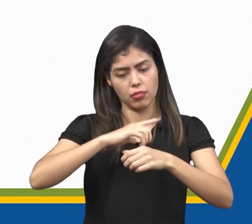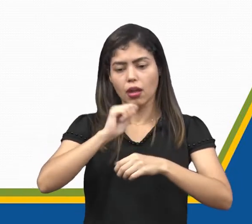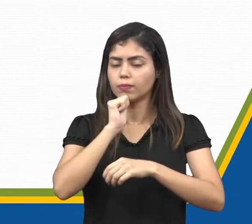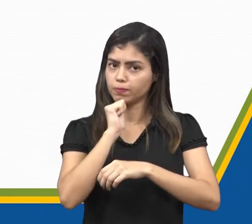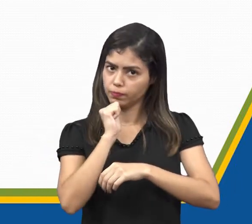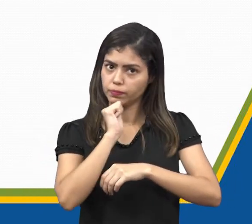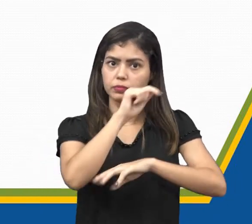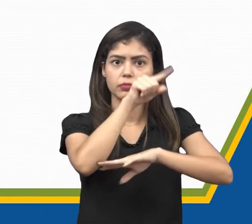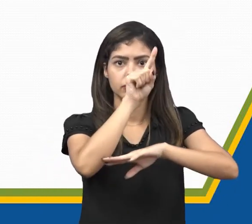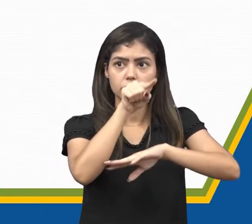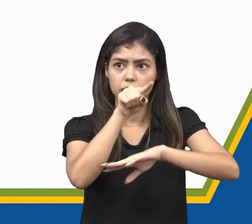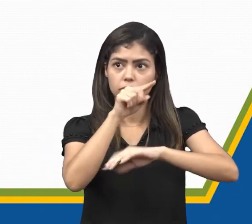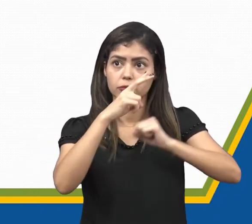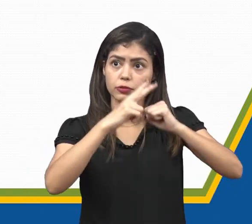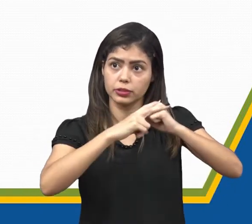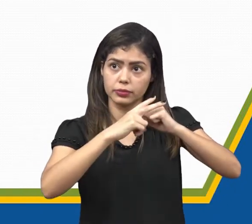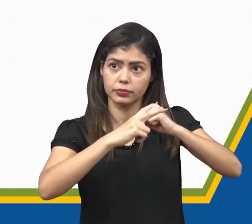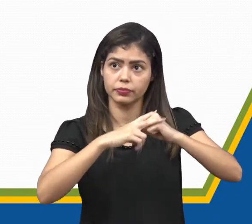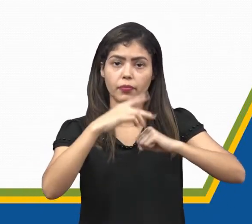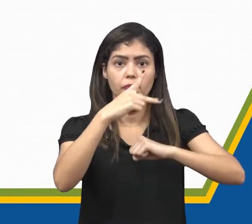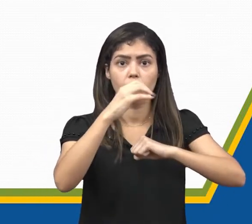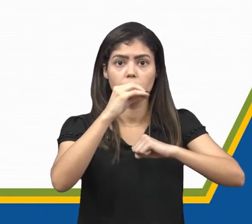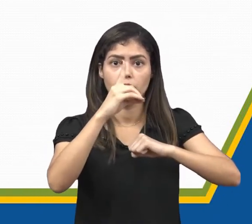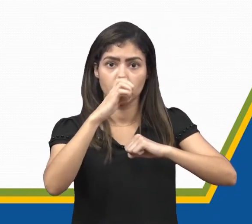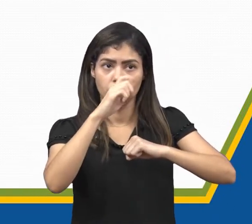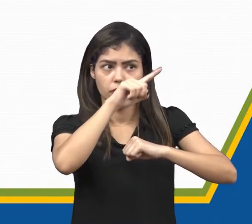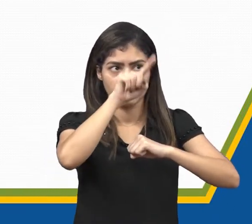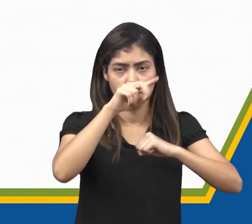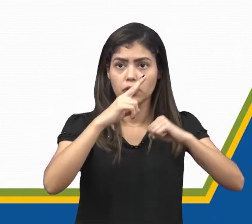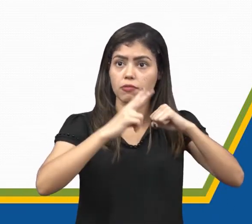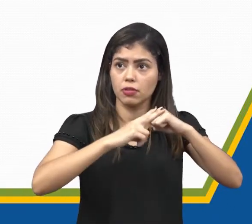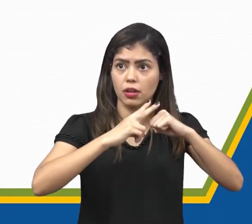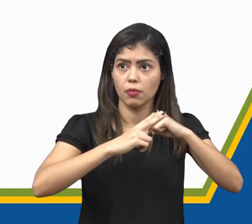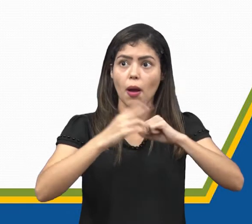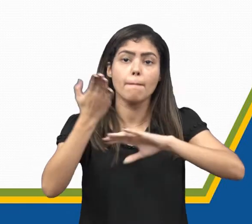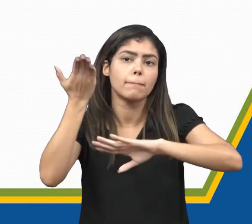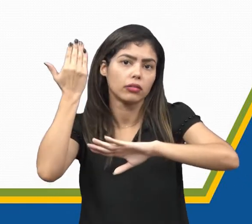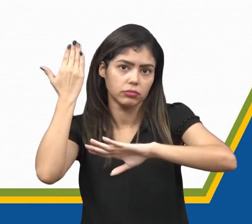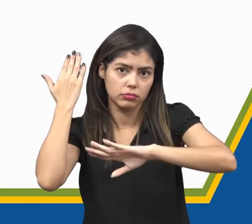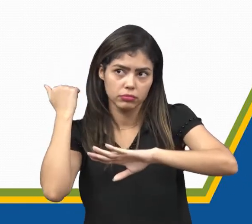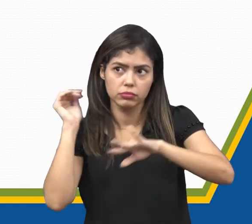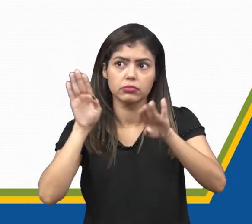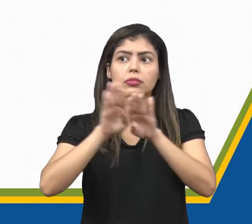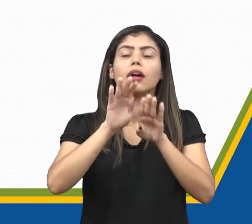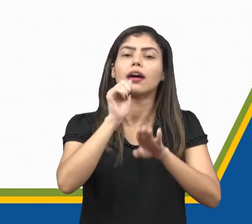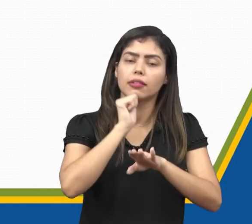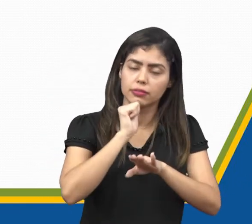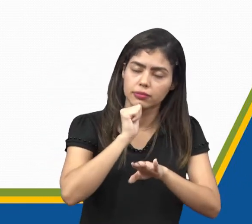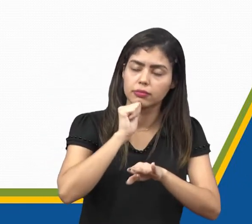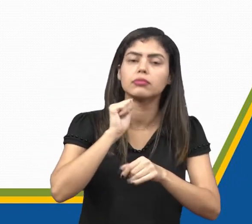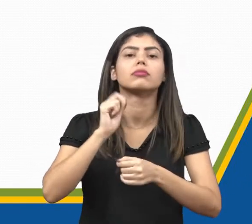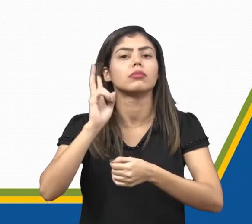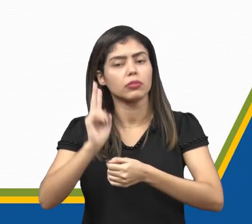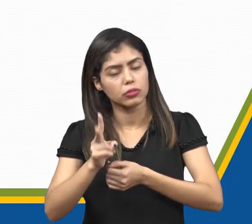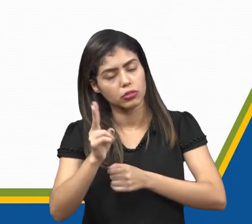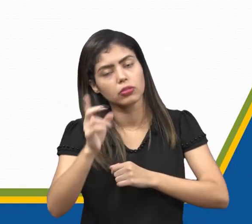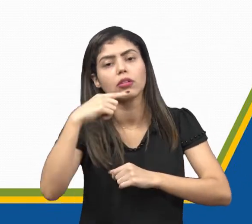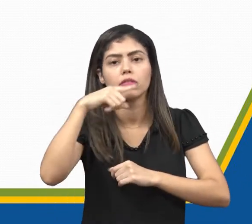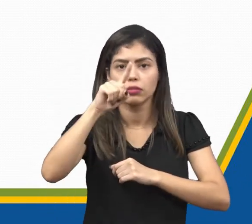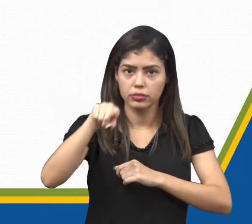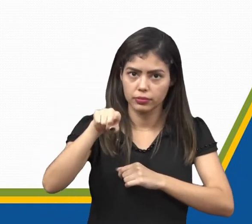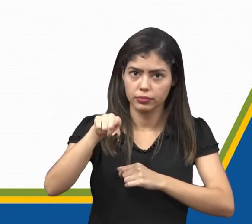circunflexo. O verbo pode, que aí no caso seria o passado do verbo por, também manteve esse acento